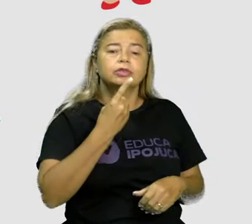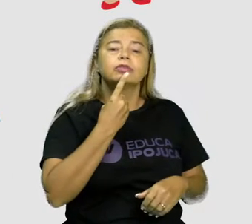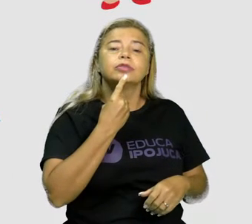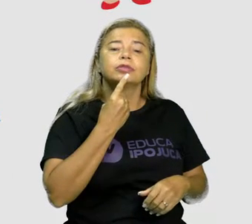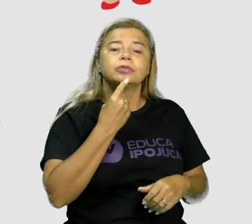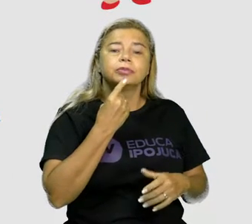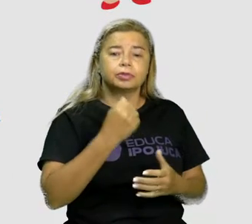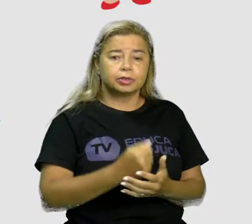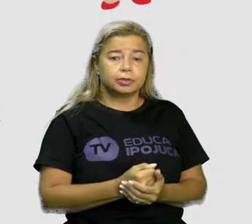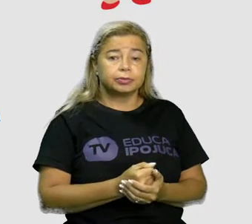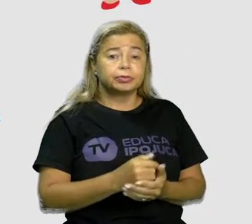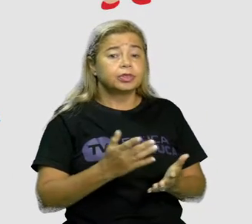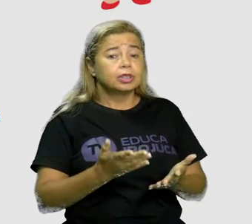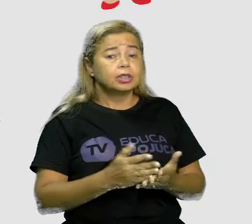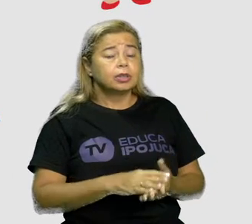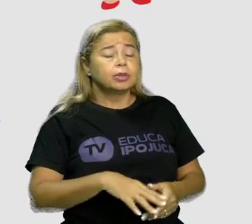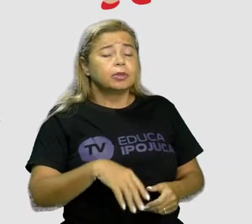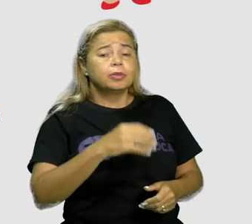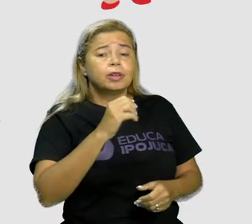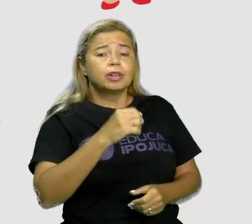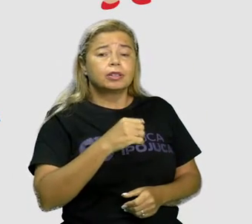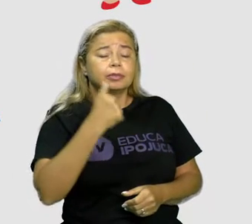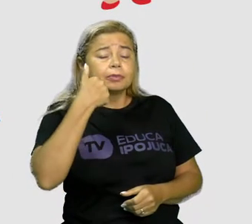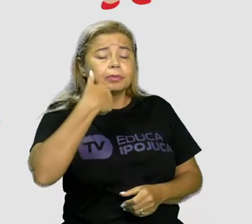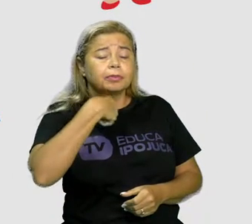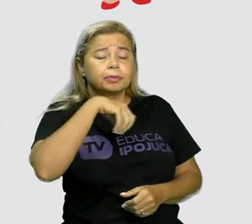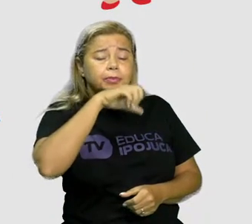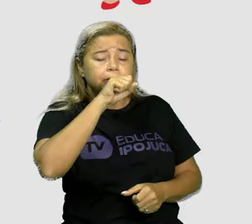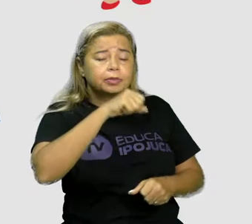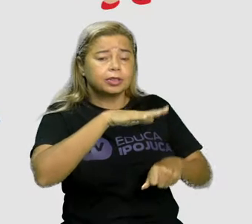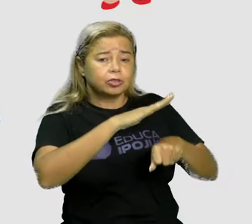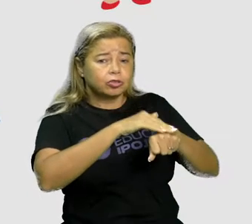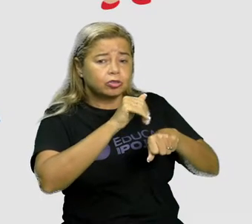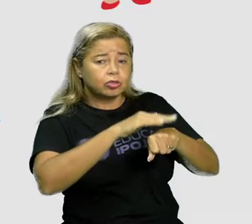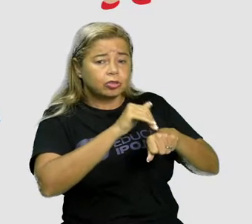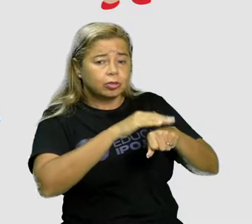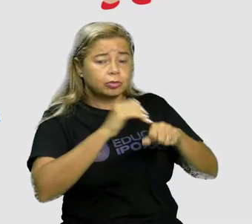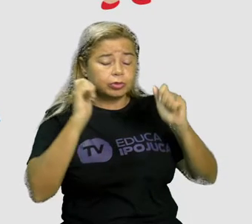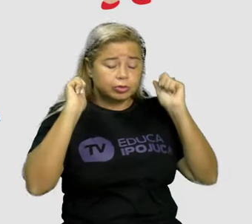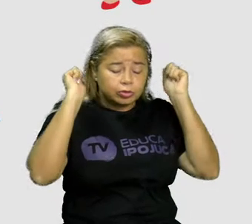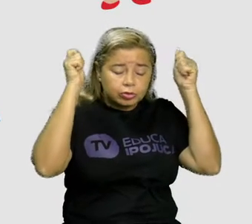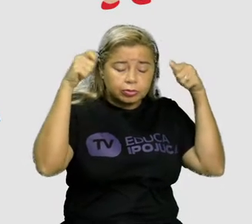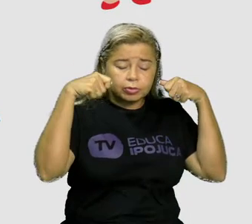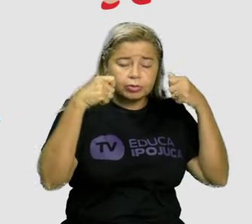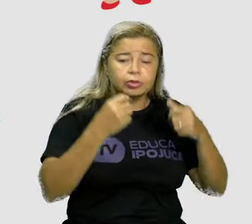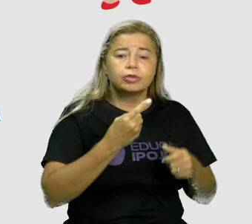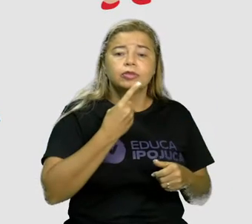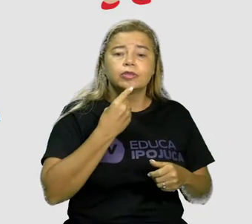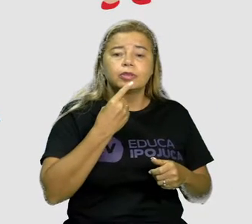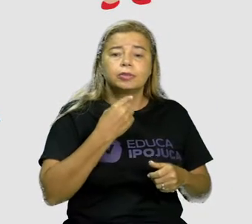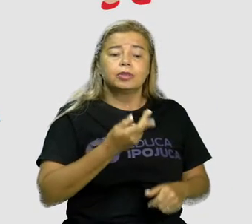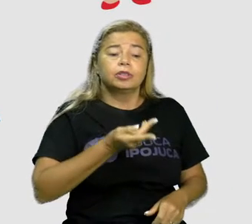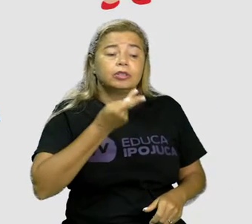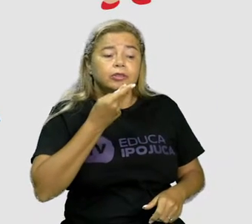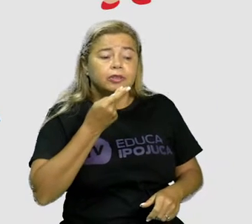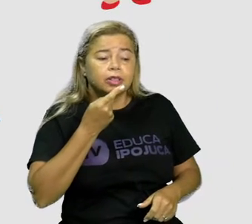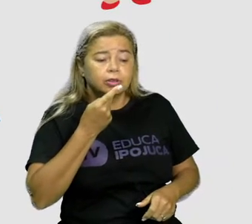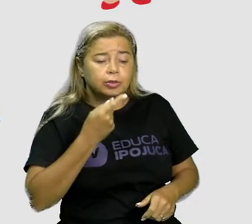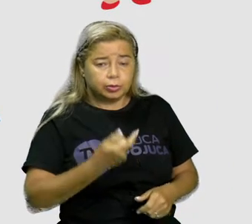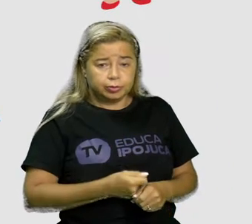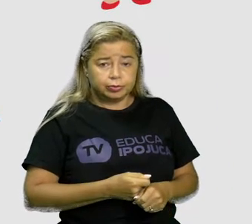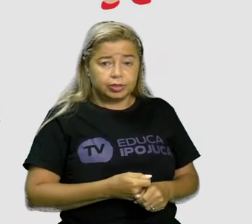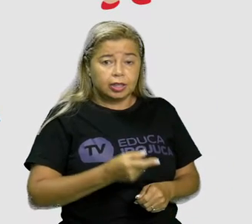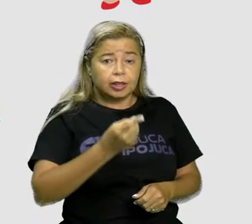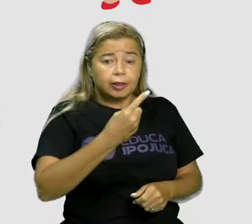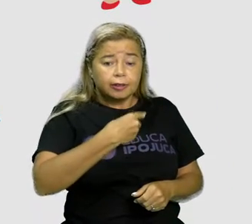Chapeuzinho vermelho e pediu que fosse até a casa da vovozinha levar algumas guluzinhas. Porque